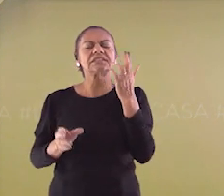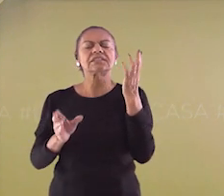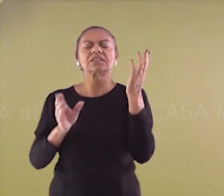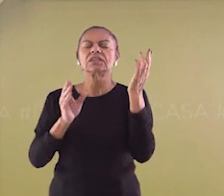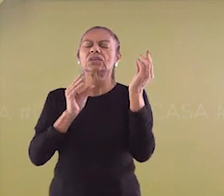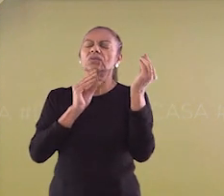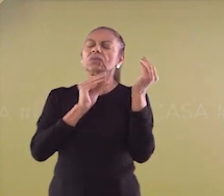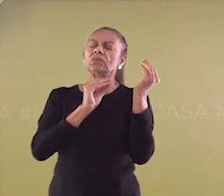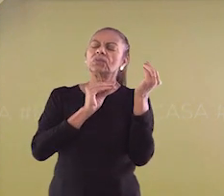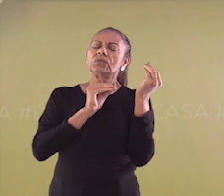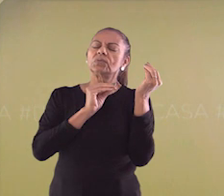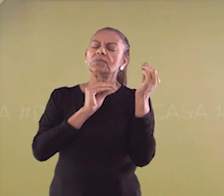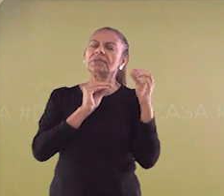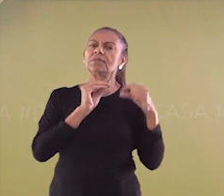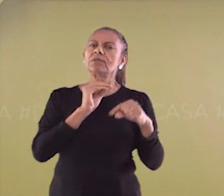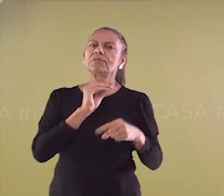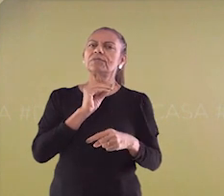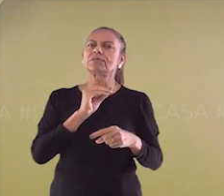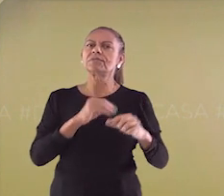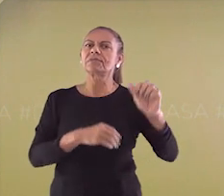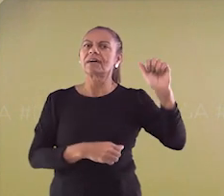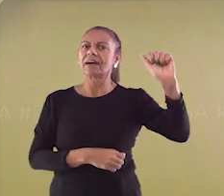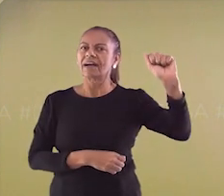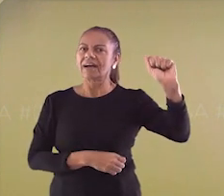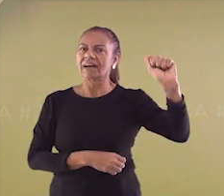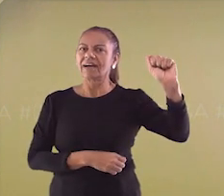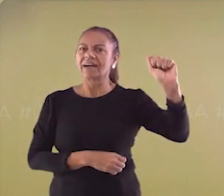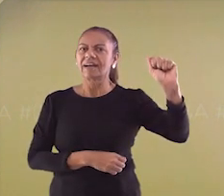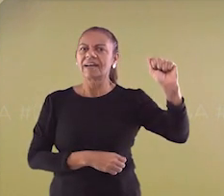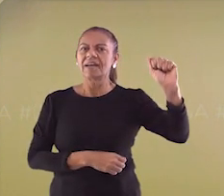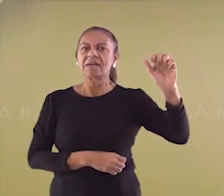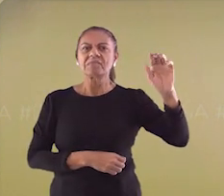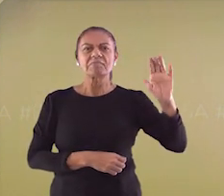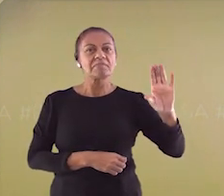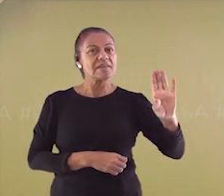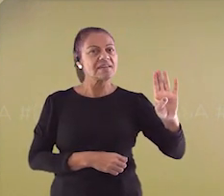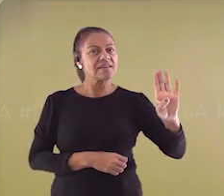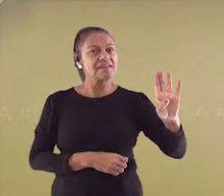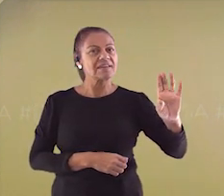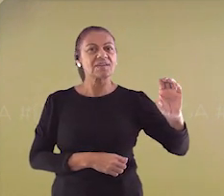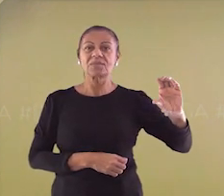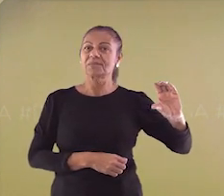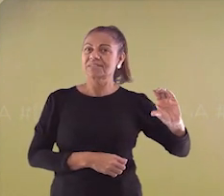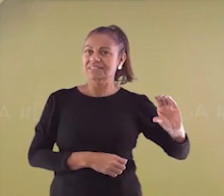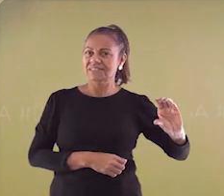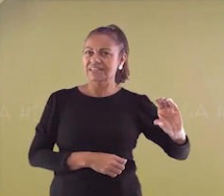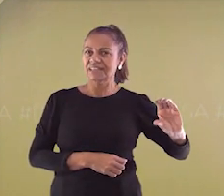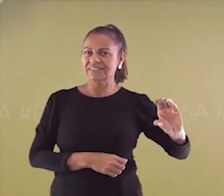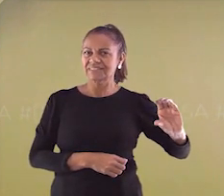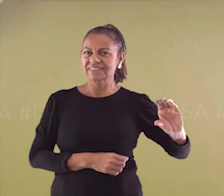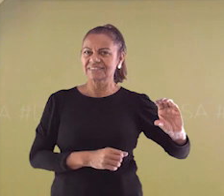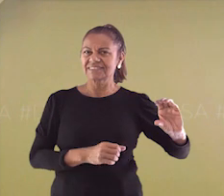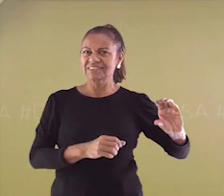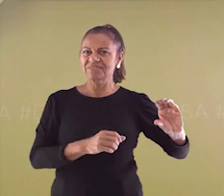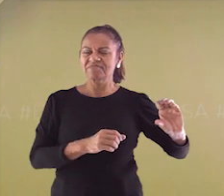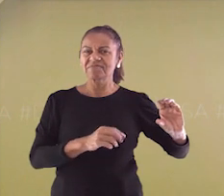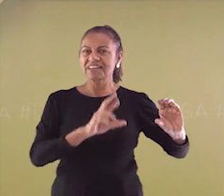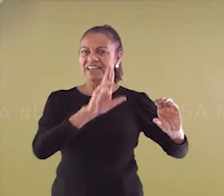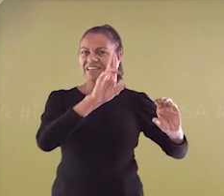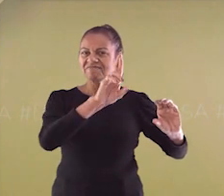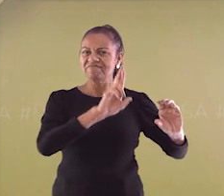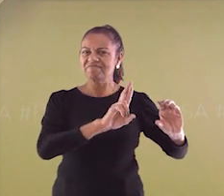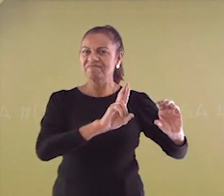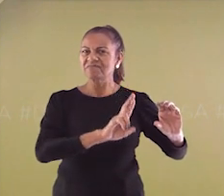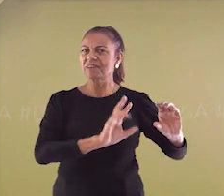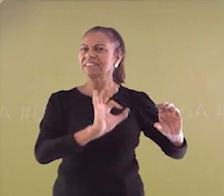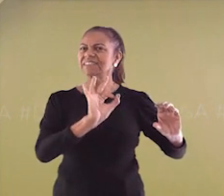Letra A se chama mutação? Letra B se chama hibernação? Ou letra C, migração? Eu vou